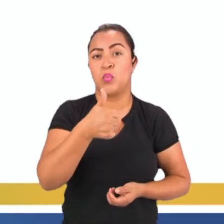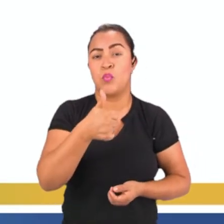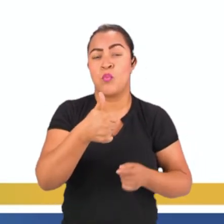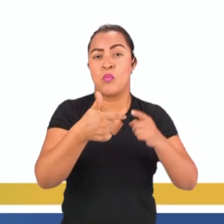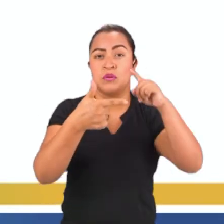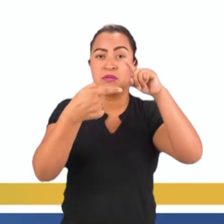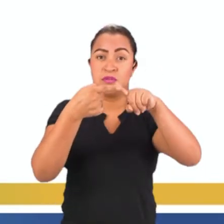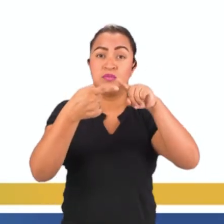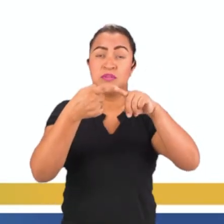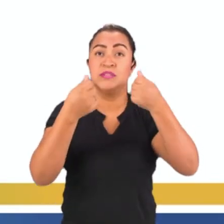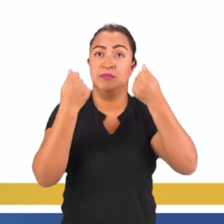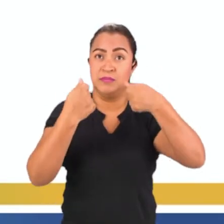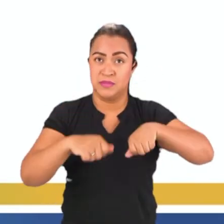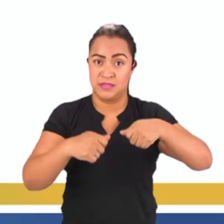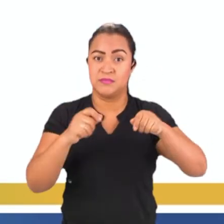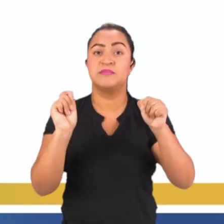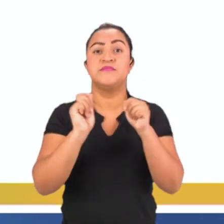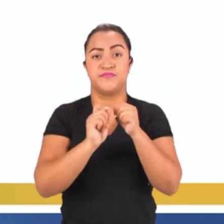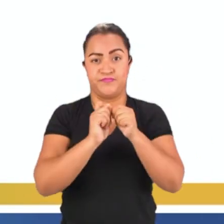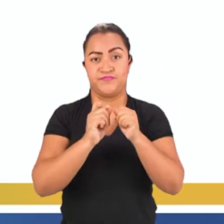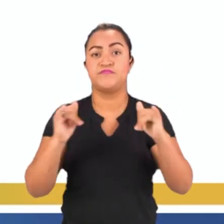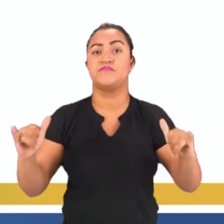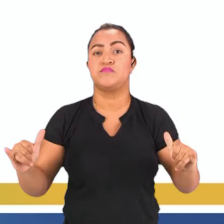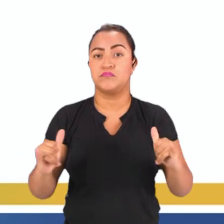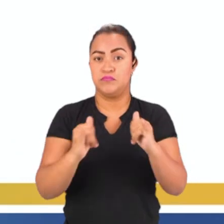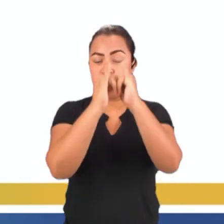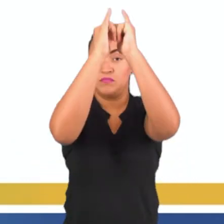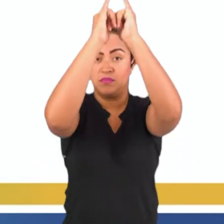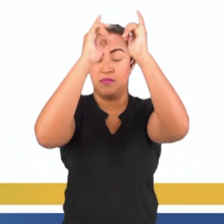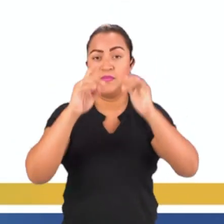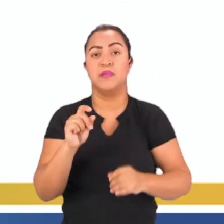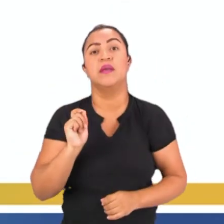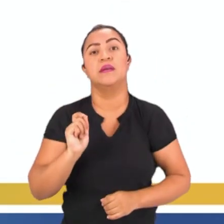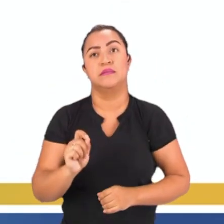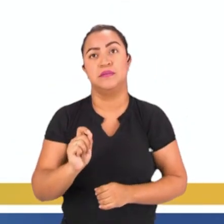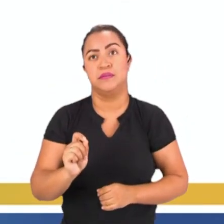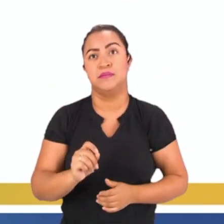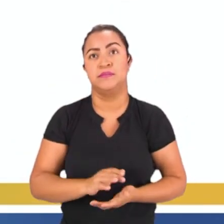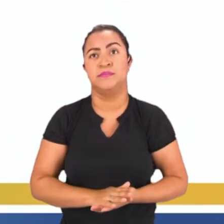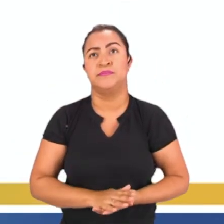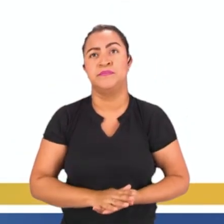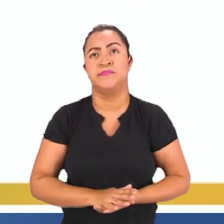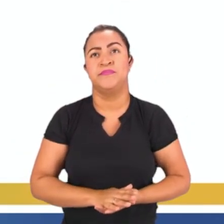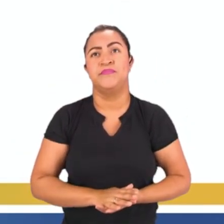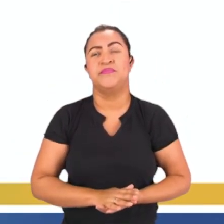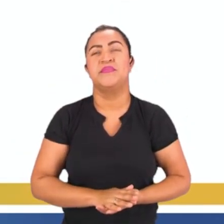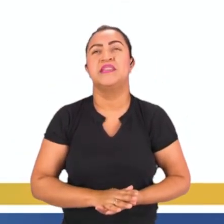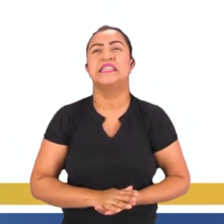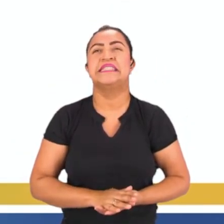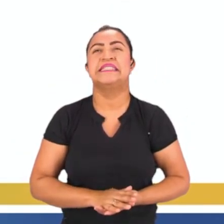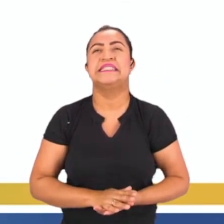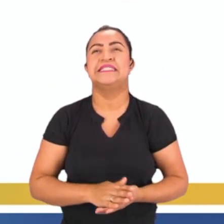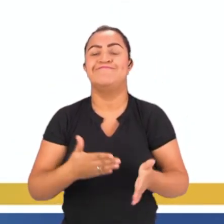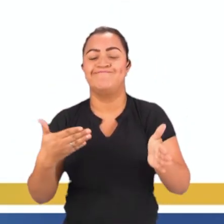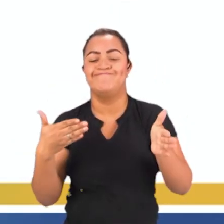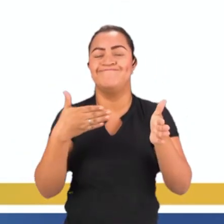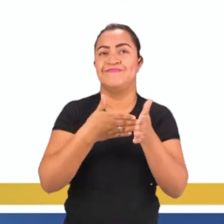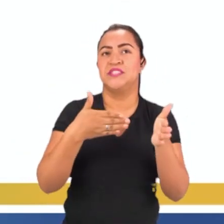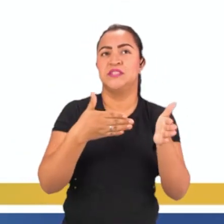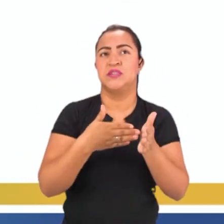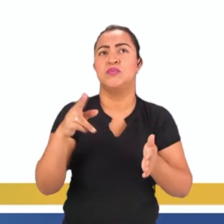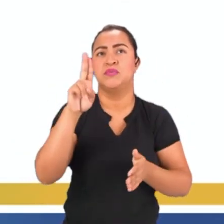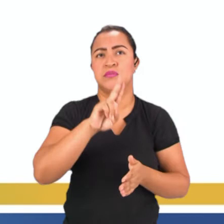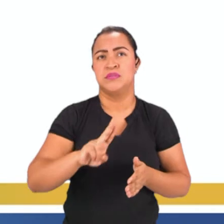para a instalação de hidrelétricas é que impede a utilização desse sistema de